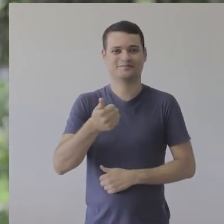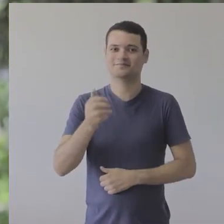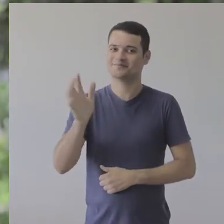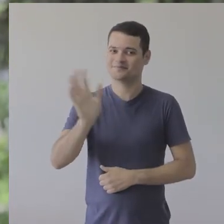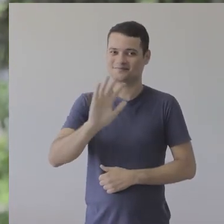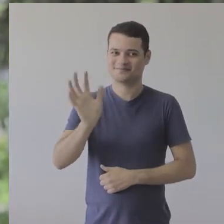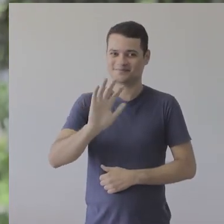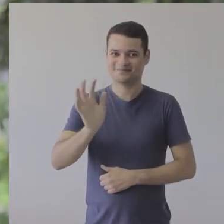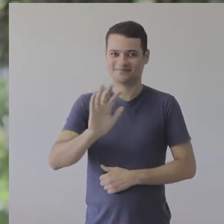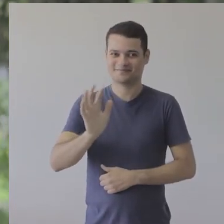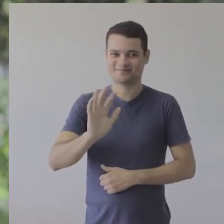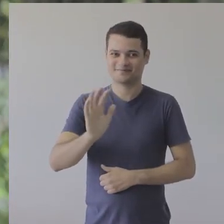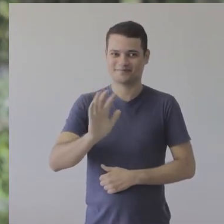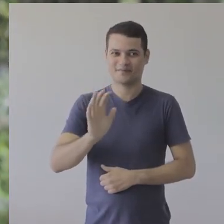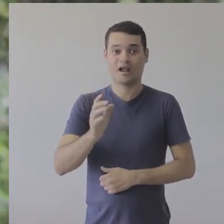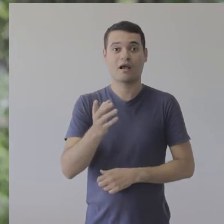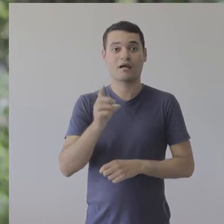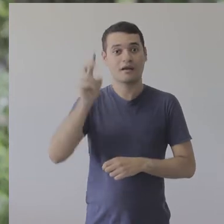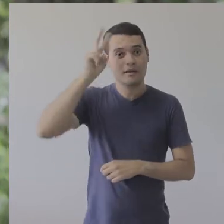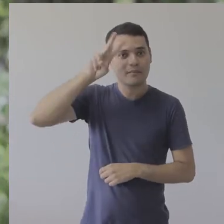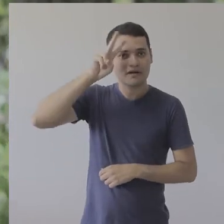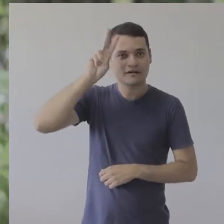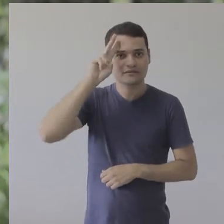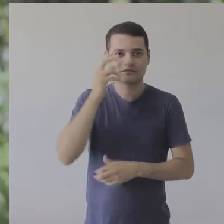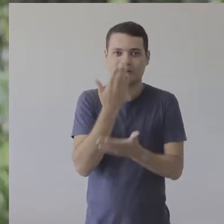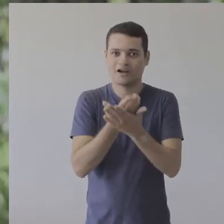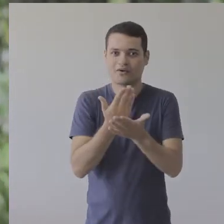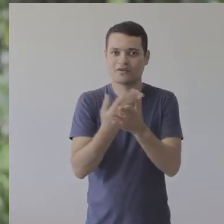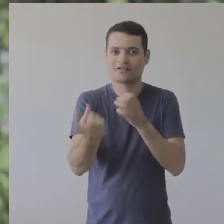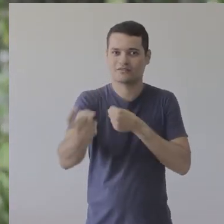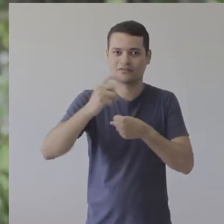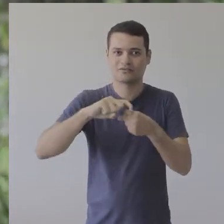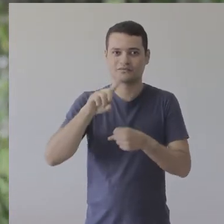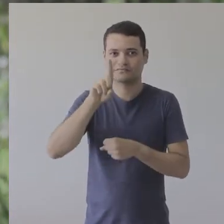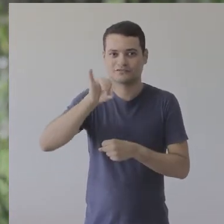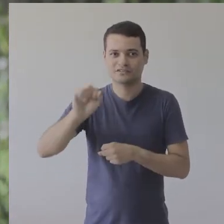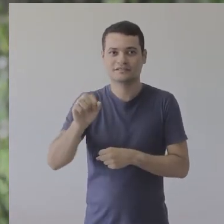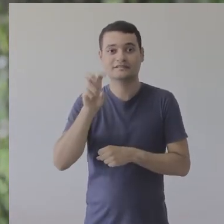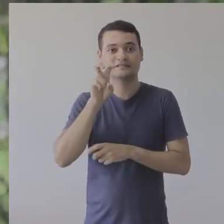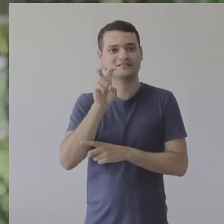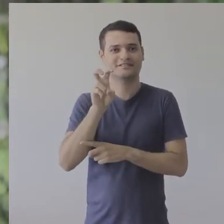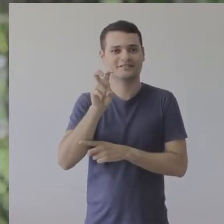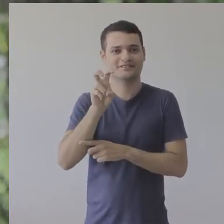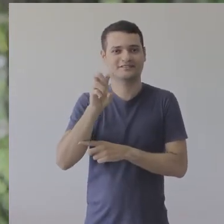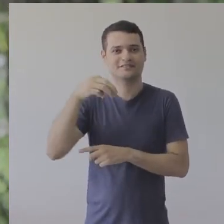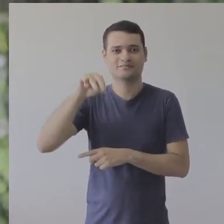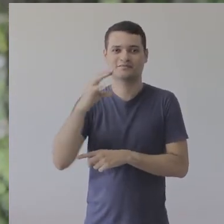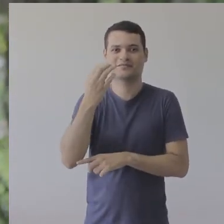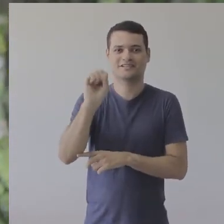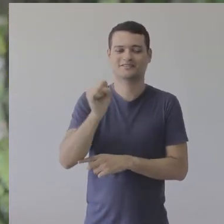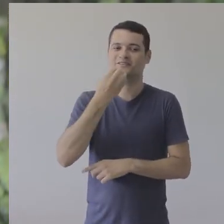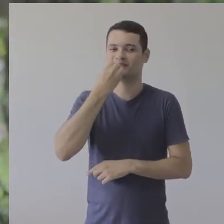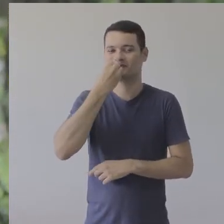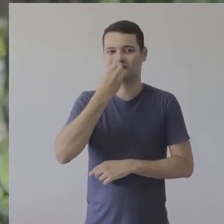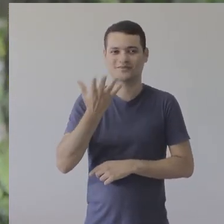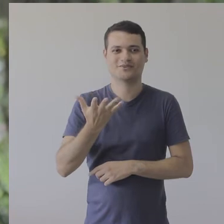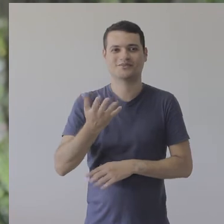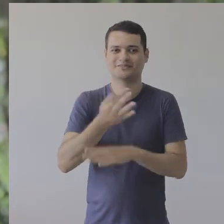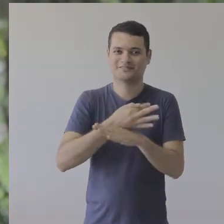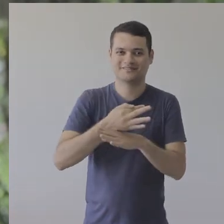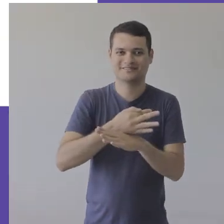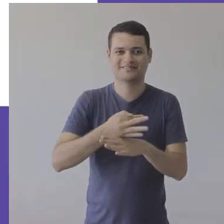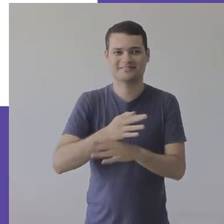aqui e a gente aproveita para lembrar que as aulas retornam a partir do dia 5 de março. Bom final de recesso e até a próxima!